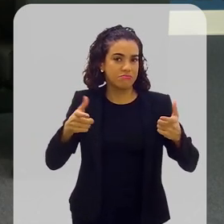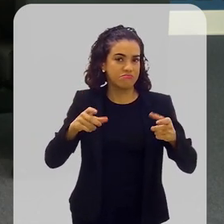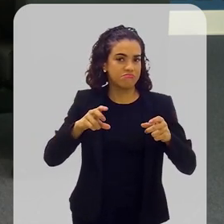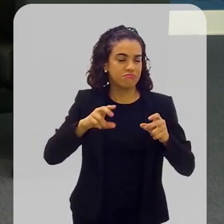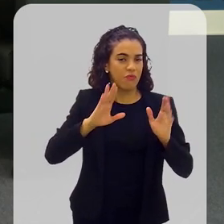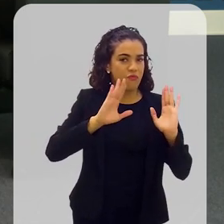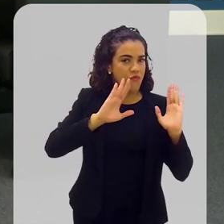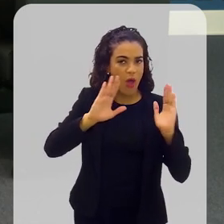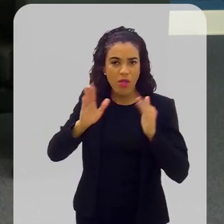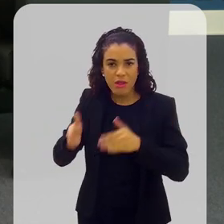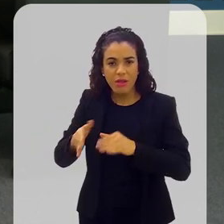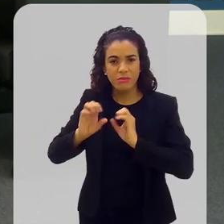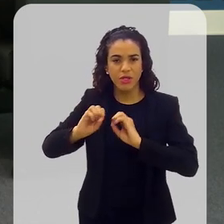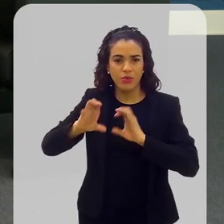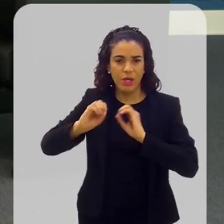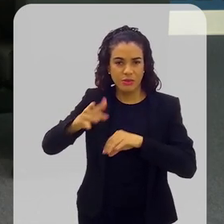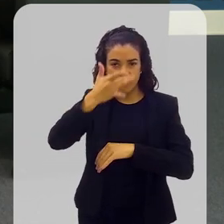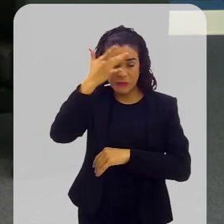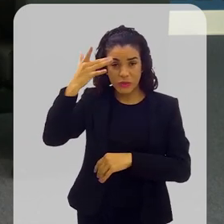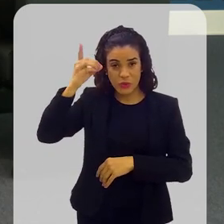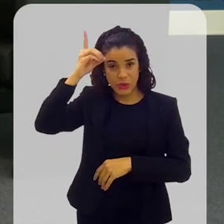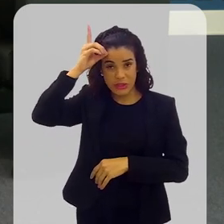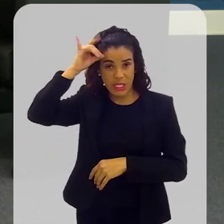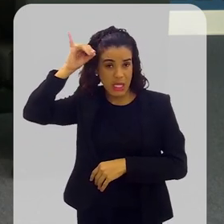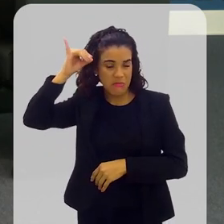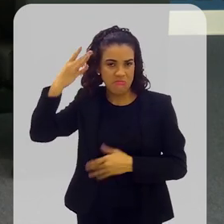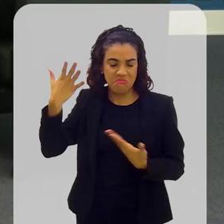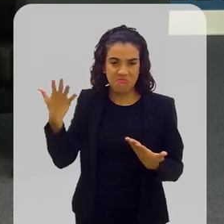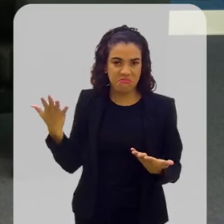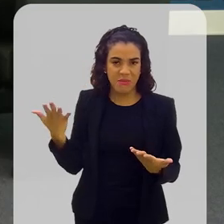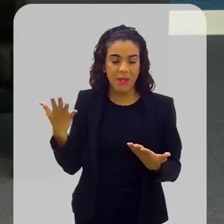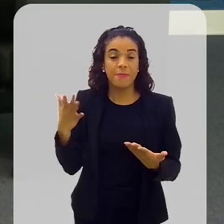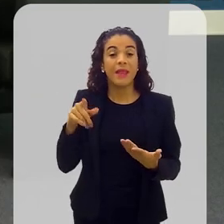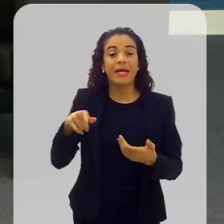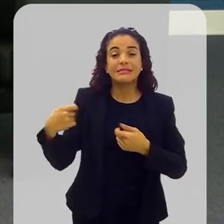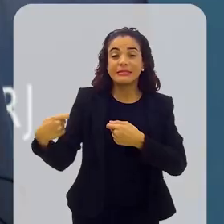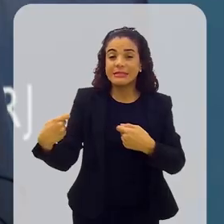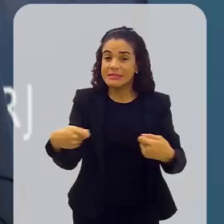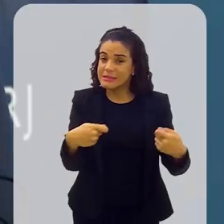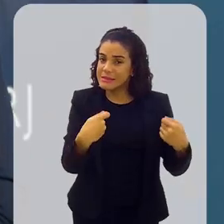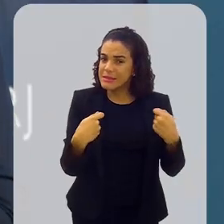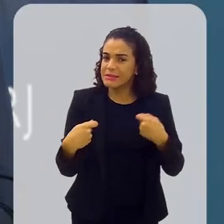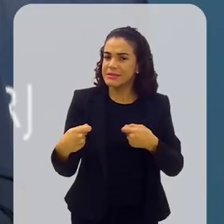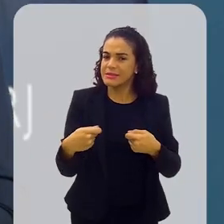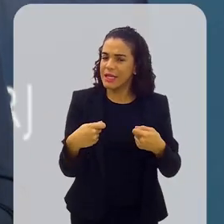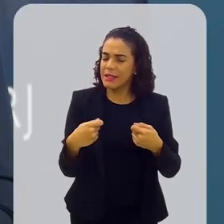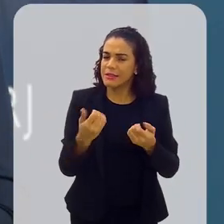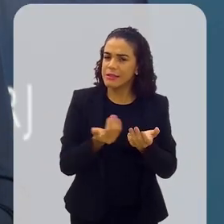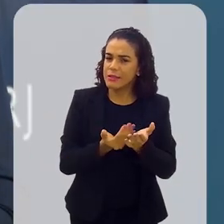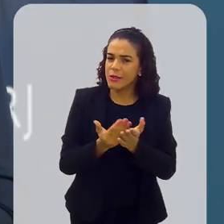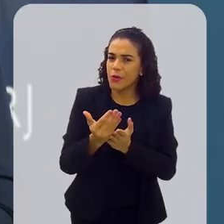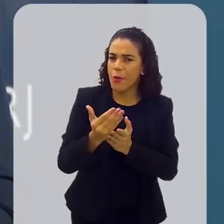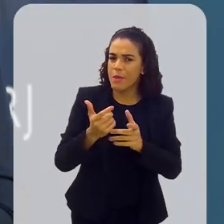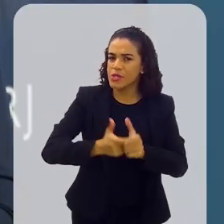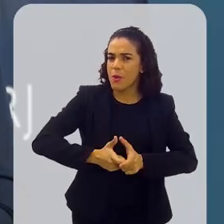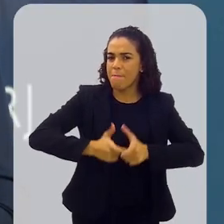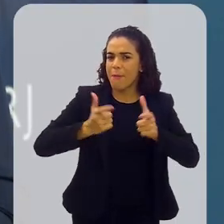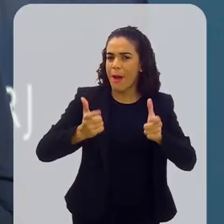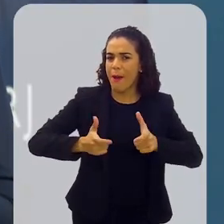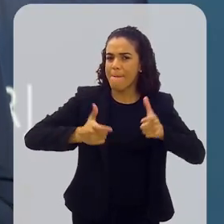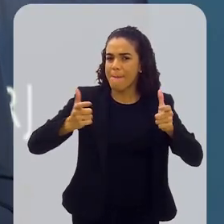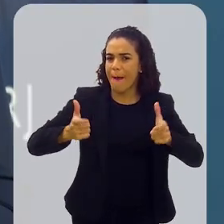busca por educação para essas pessoas e como que a escola vem lidando com isso? Essa demanda começou a